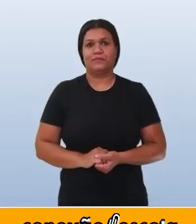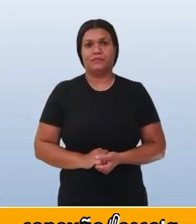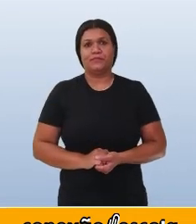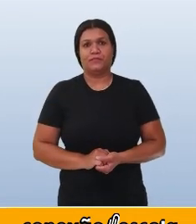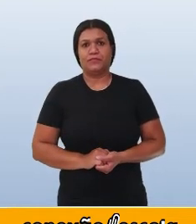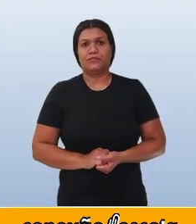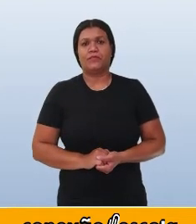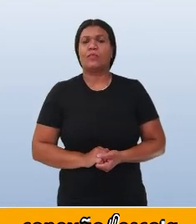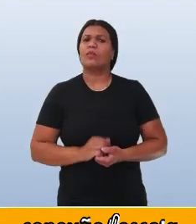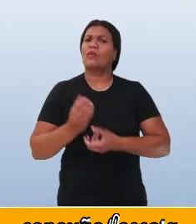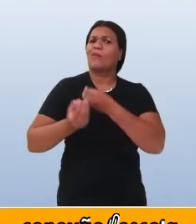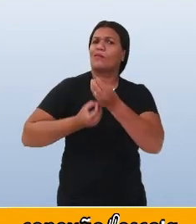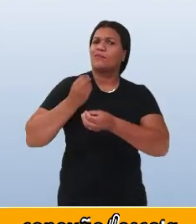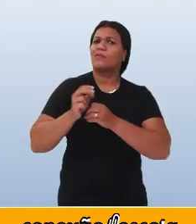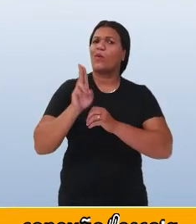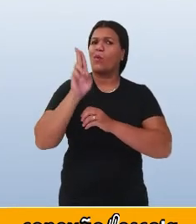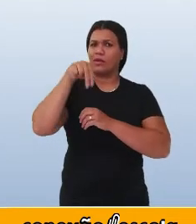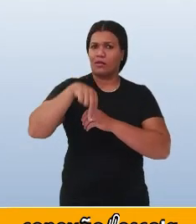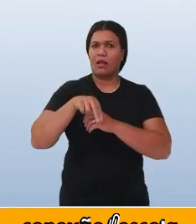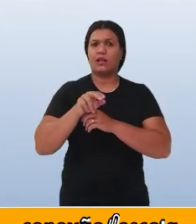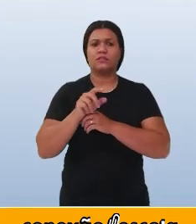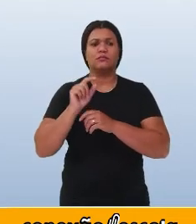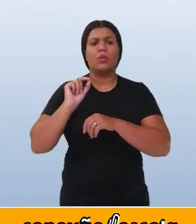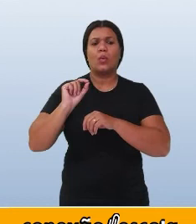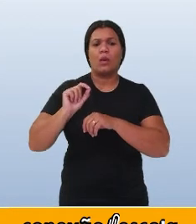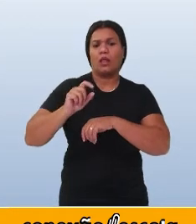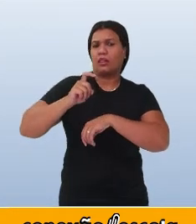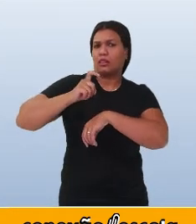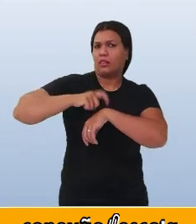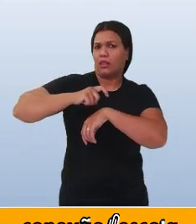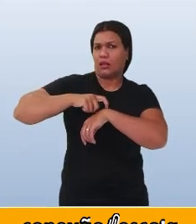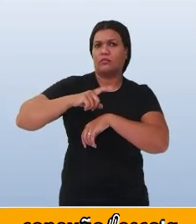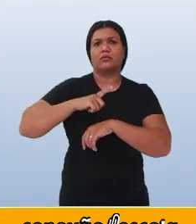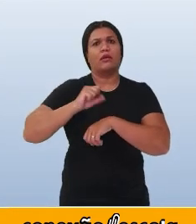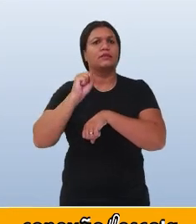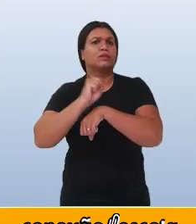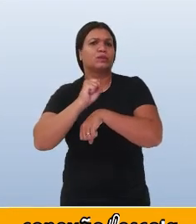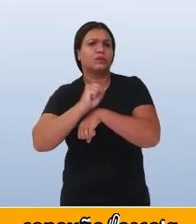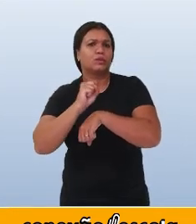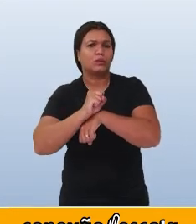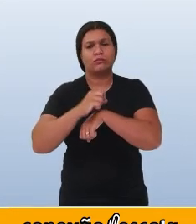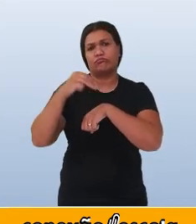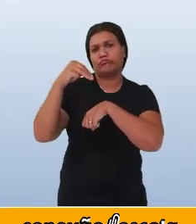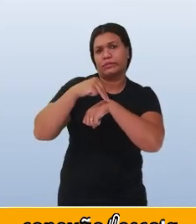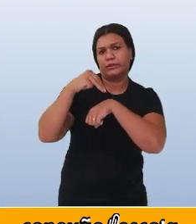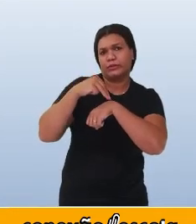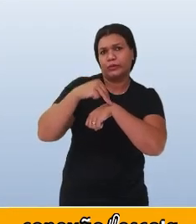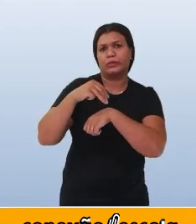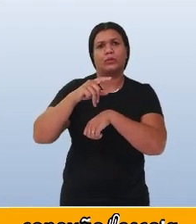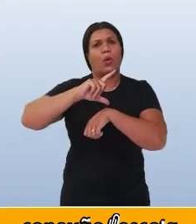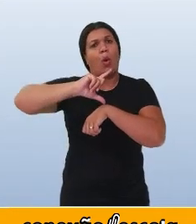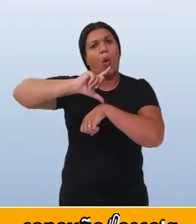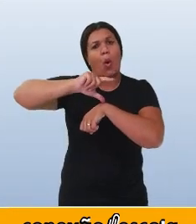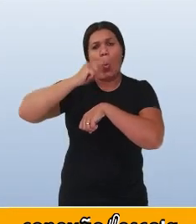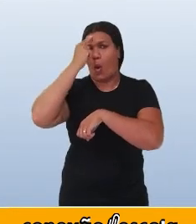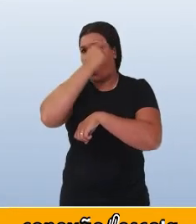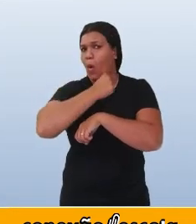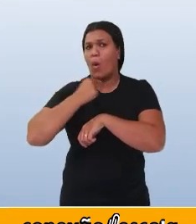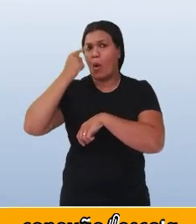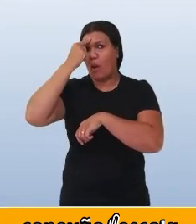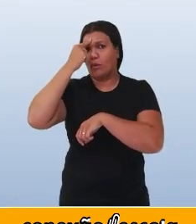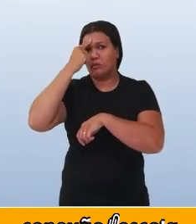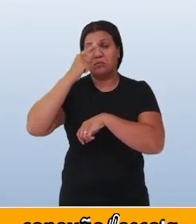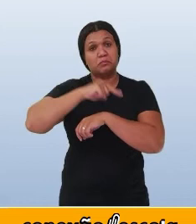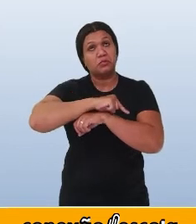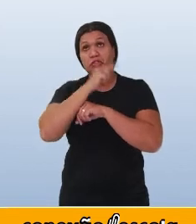Como unidade de tempo, temos segundos, minutos, horas, dias,